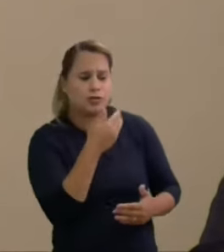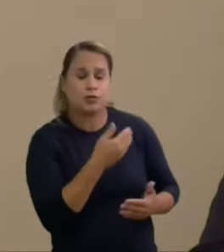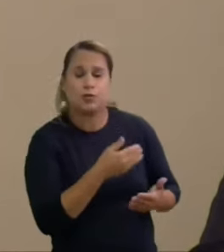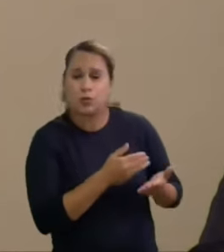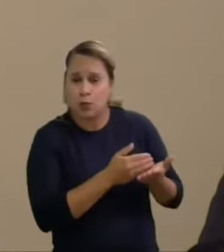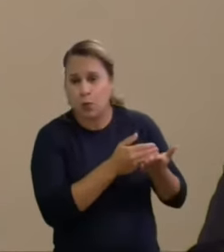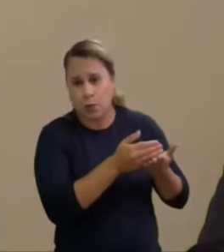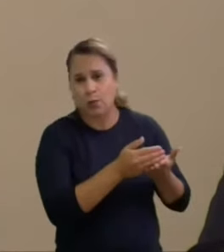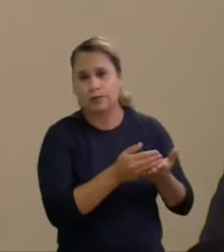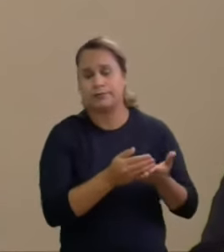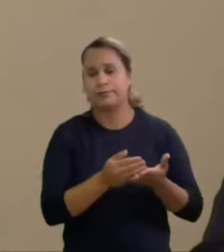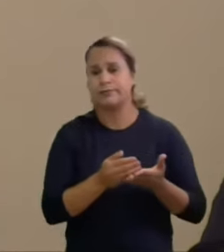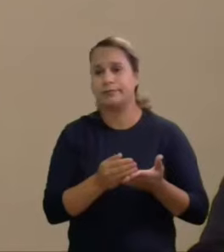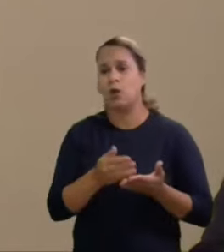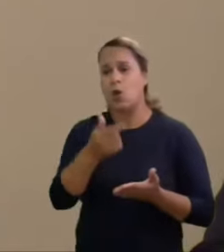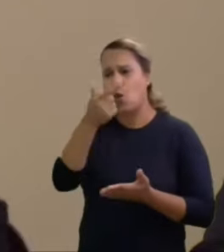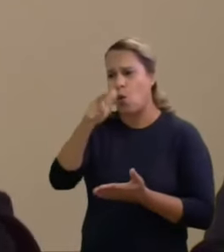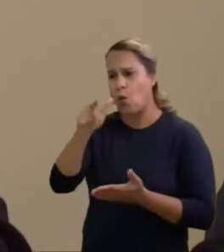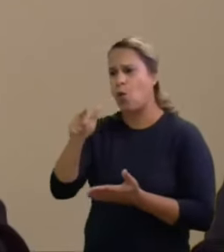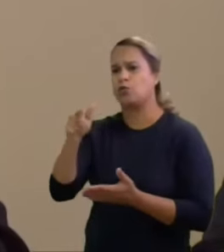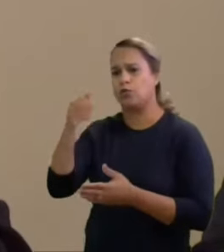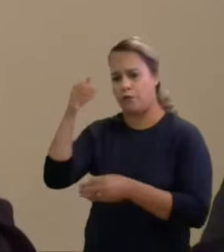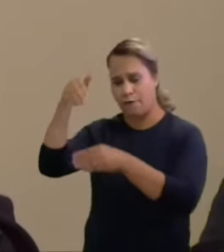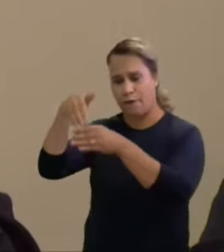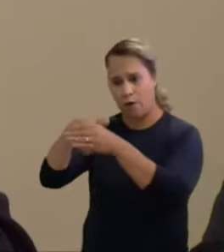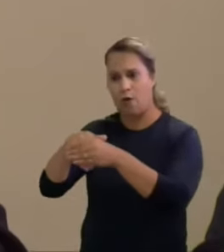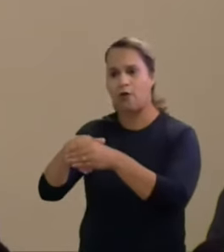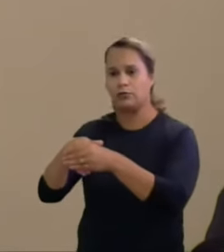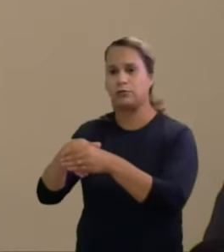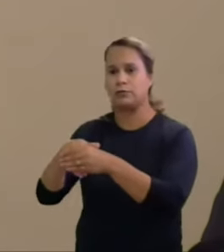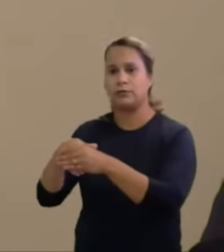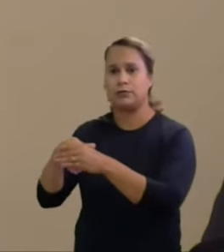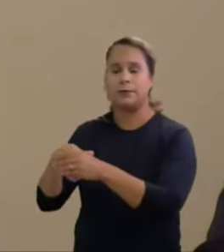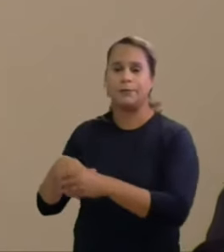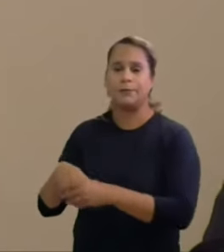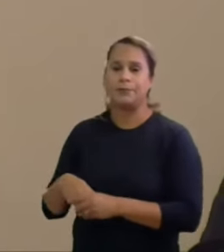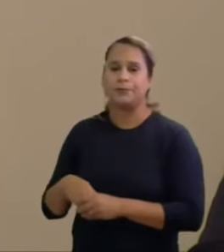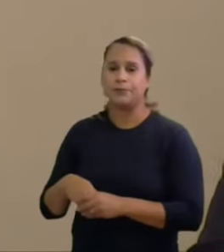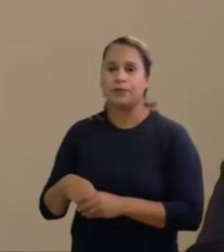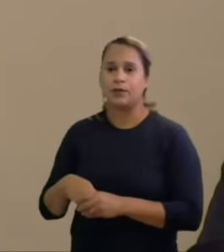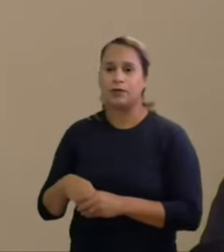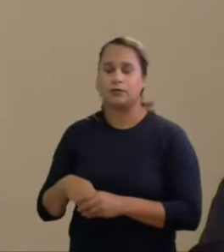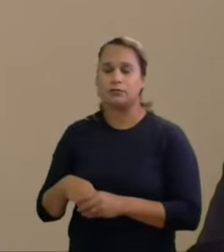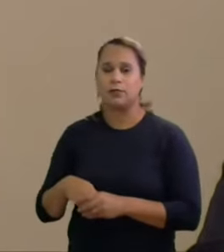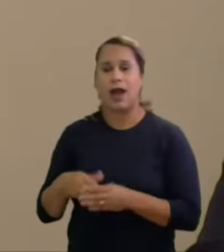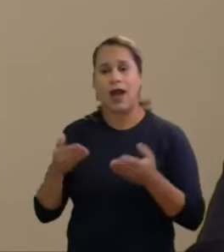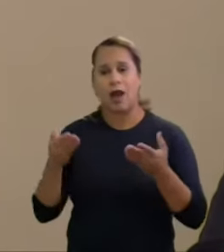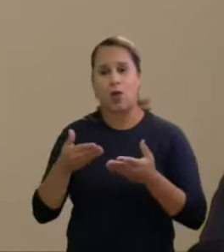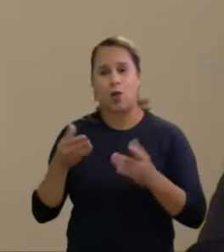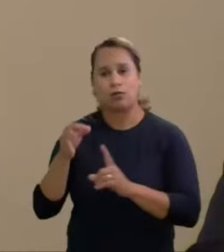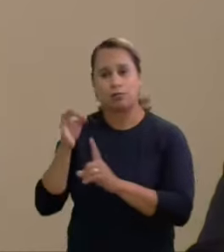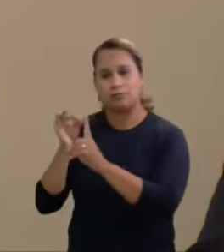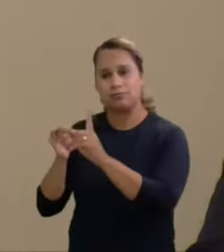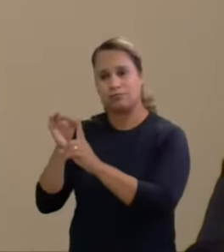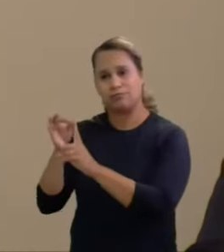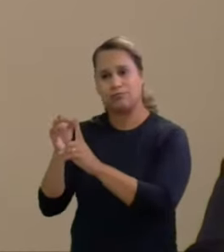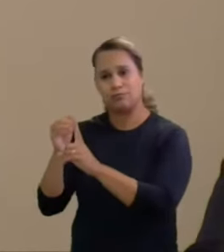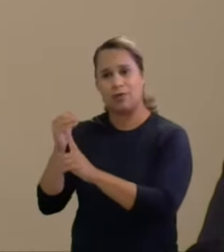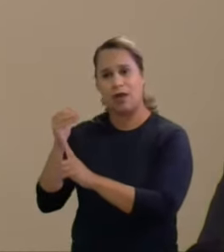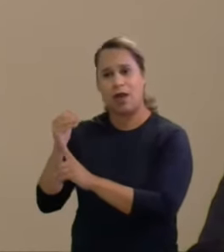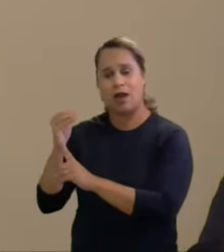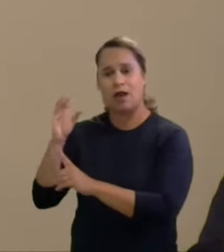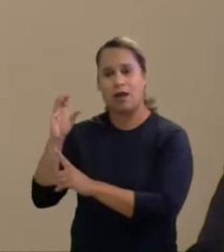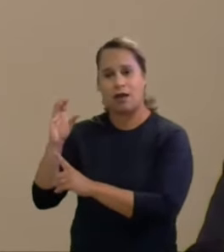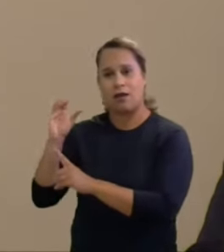voto também bem lançado pelo doutor Saad no sentido da improcedência agora a desembargadora Cláudia veio proferiu ah